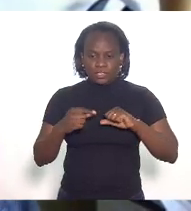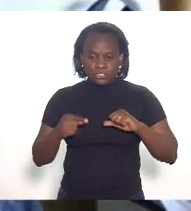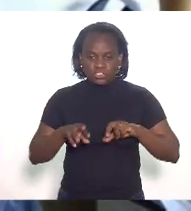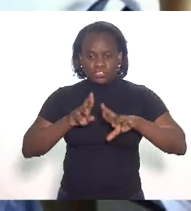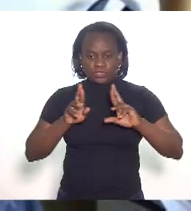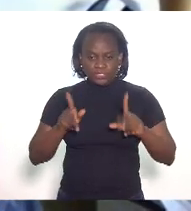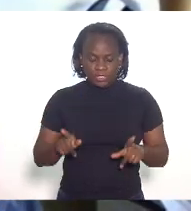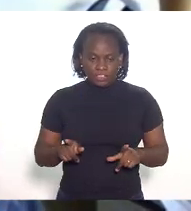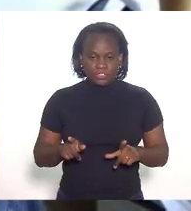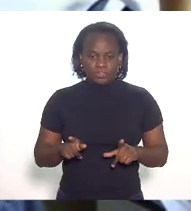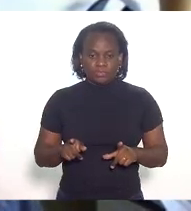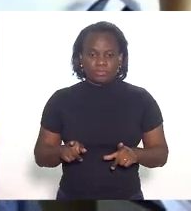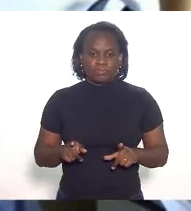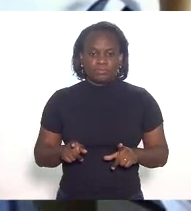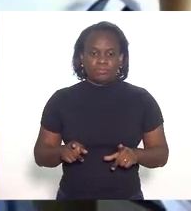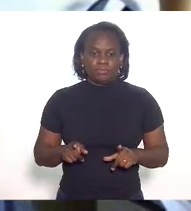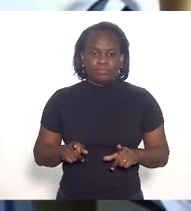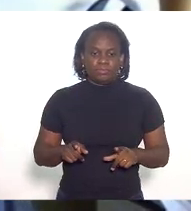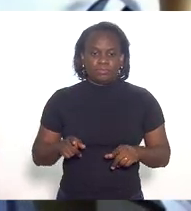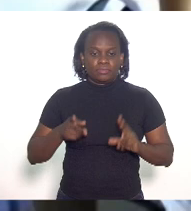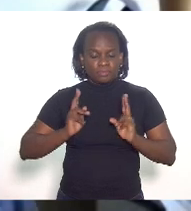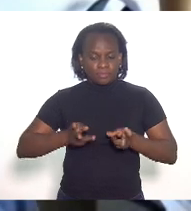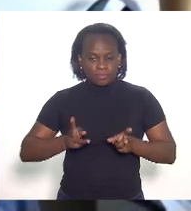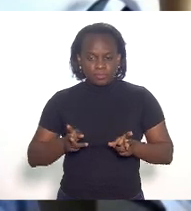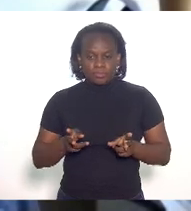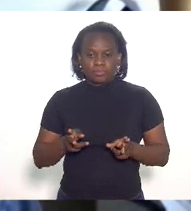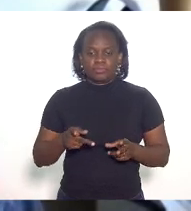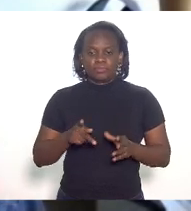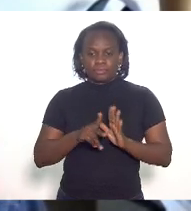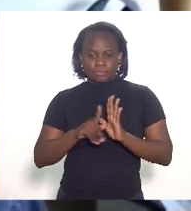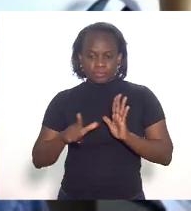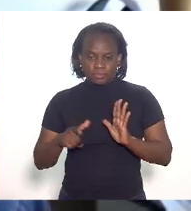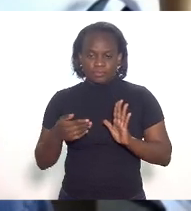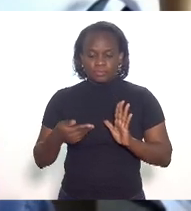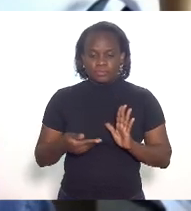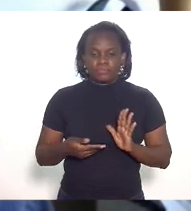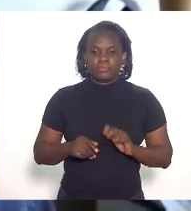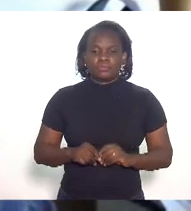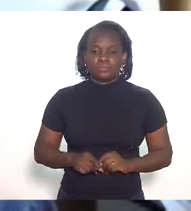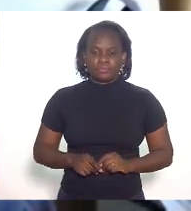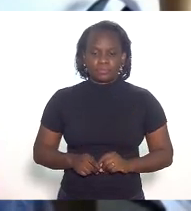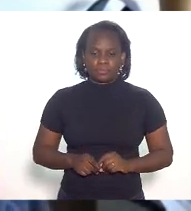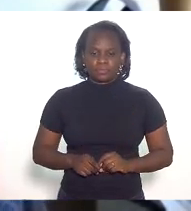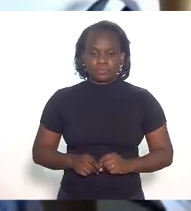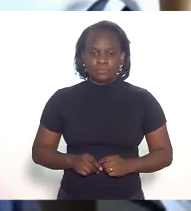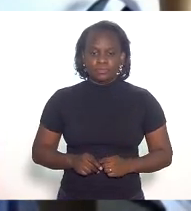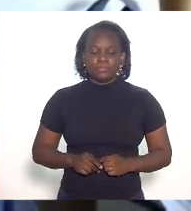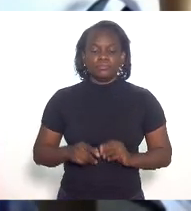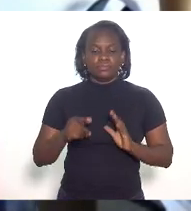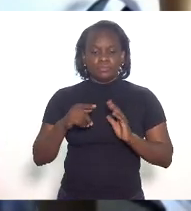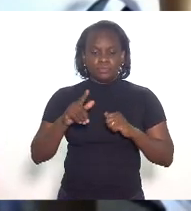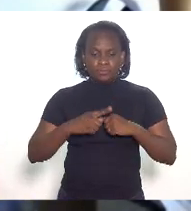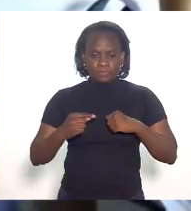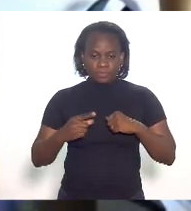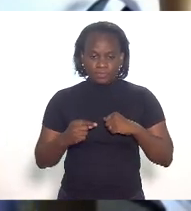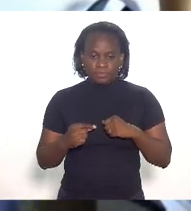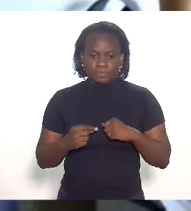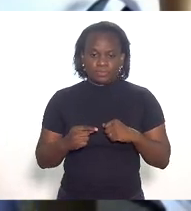distintos no mesmo projeto de lei artigos